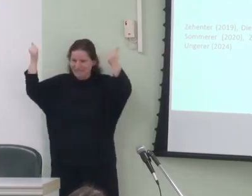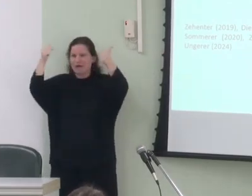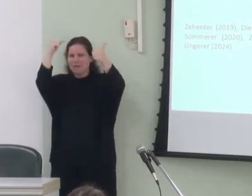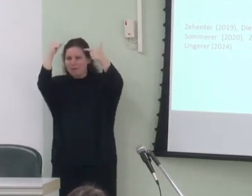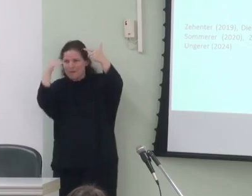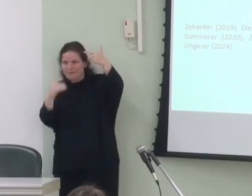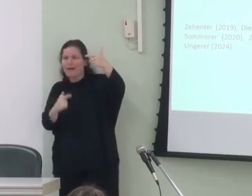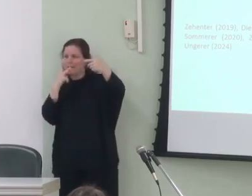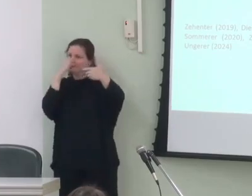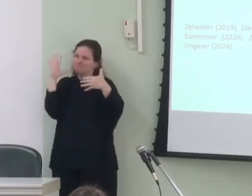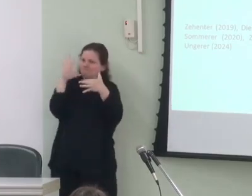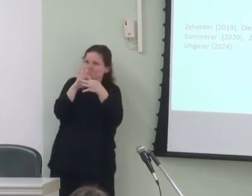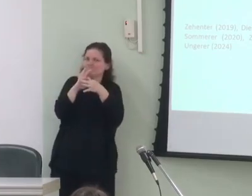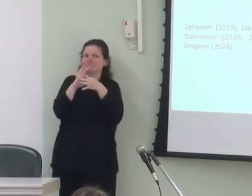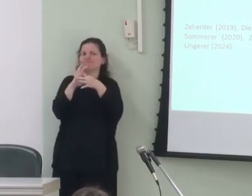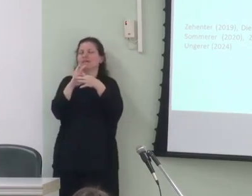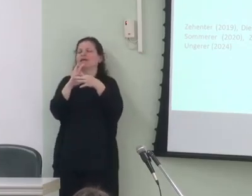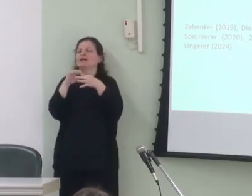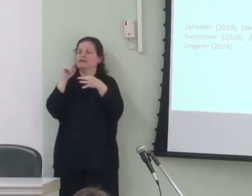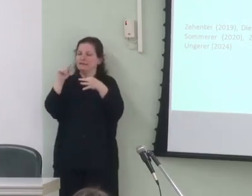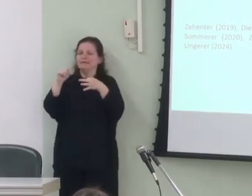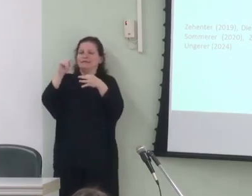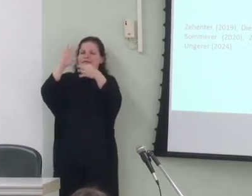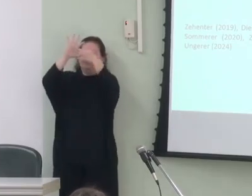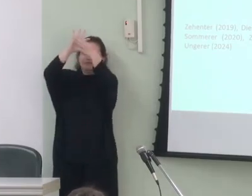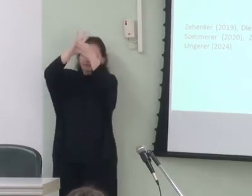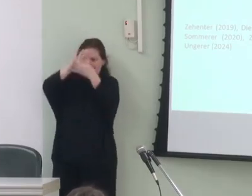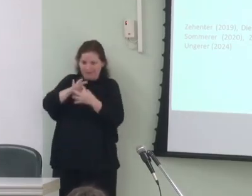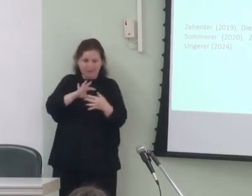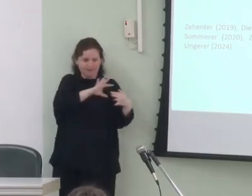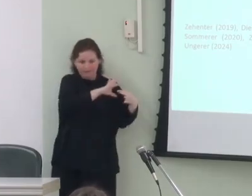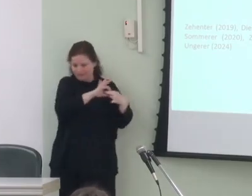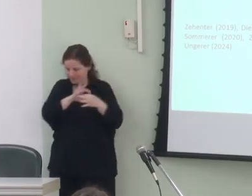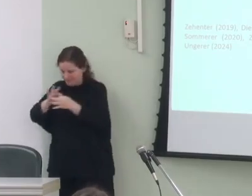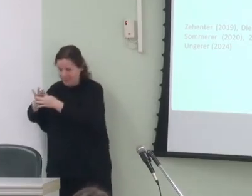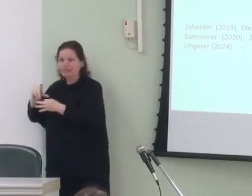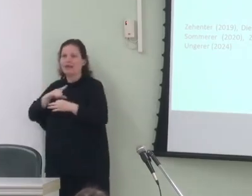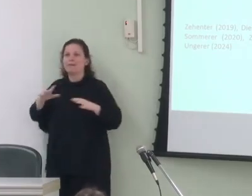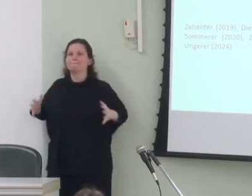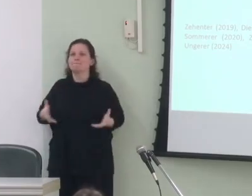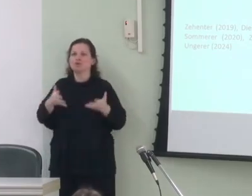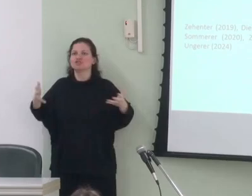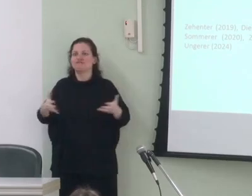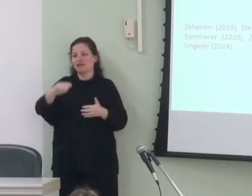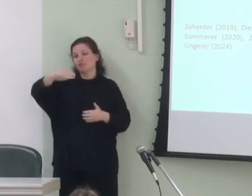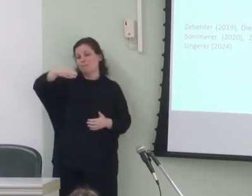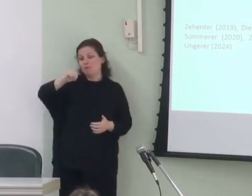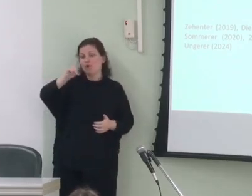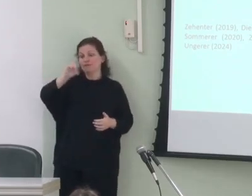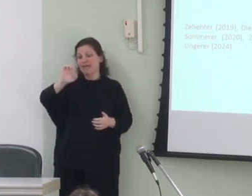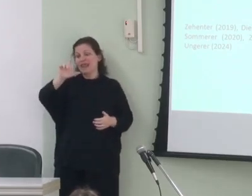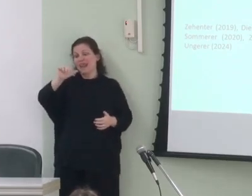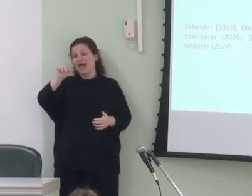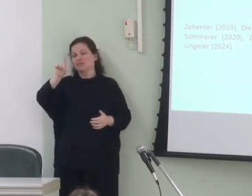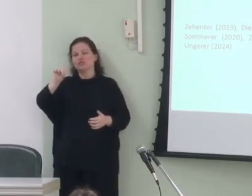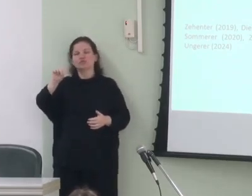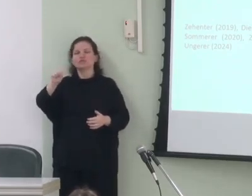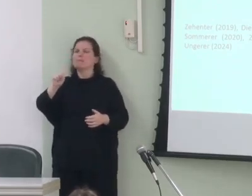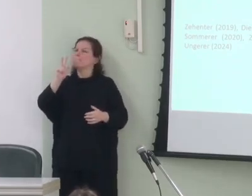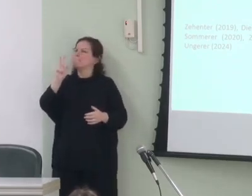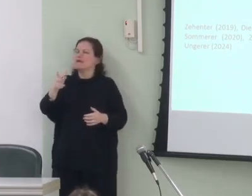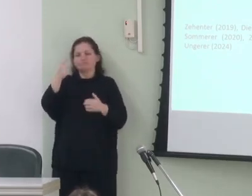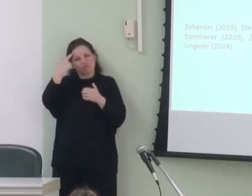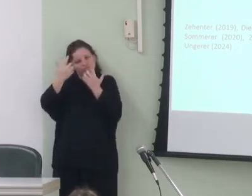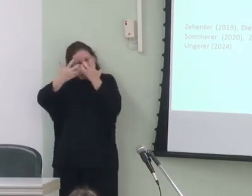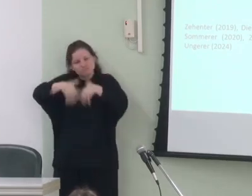ligados nesse sentido elos verticais e horizontais seriam motivados modelados pelos mesmos mecanismos